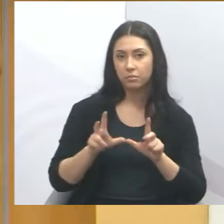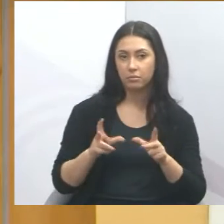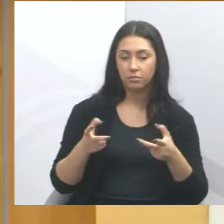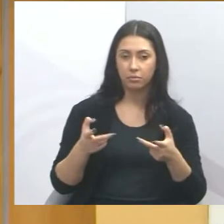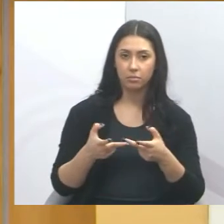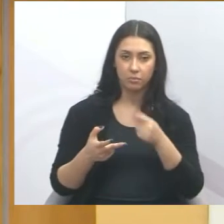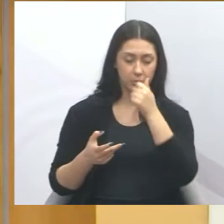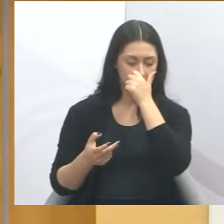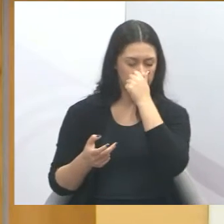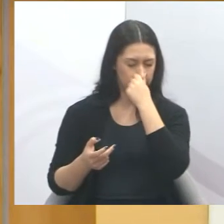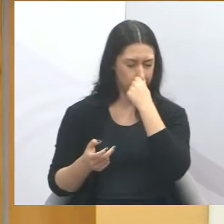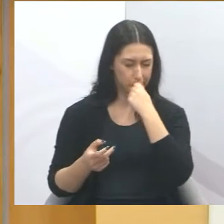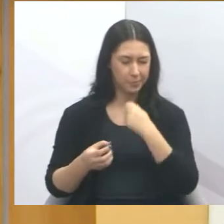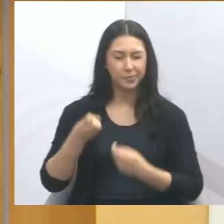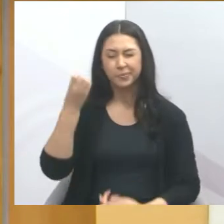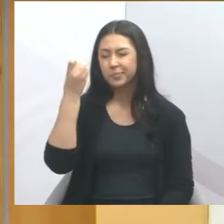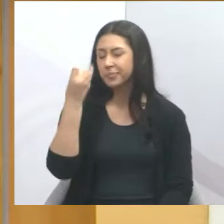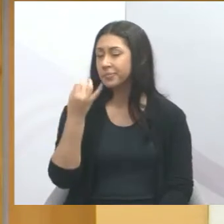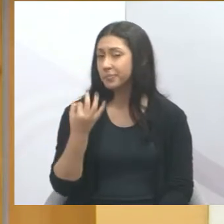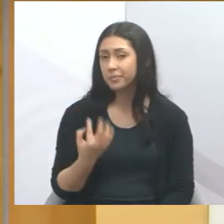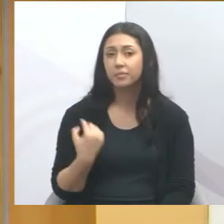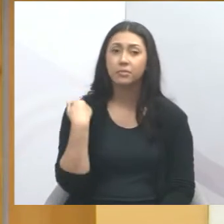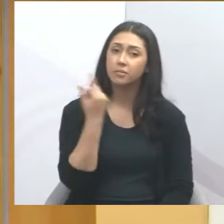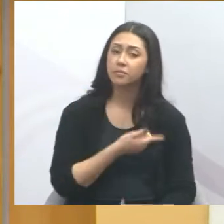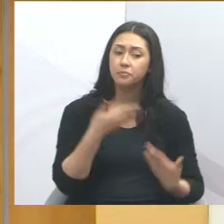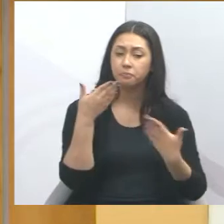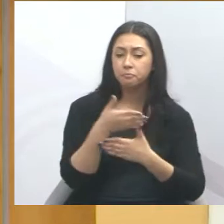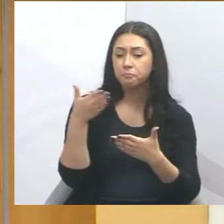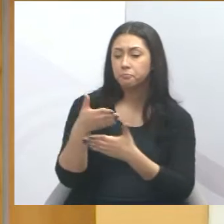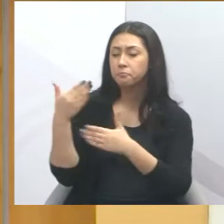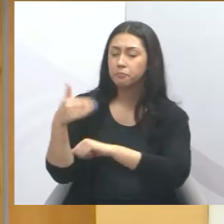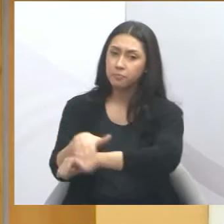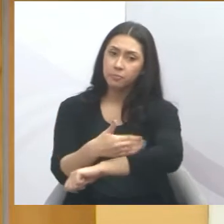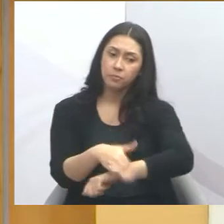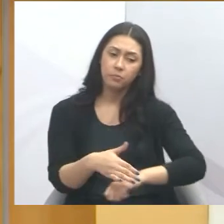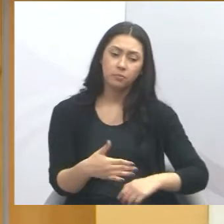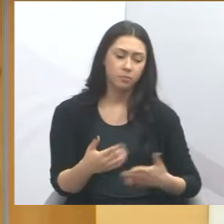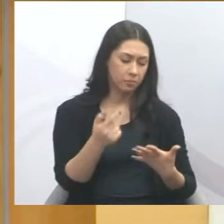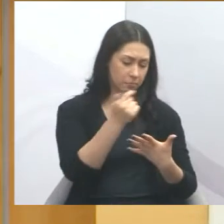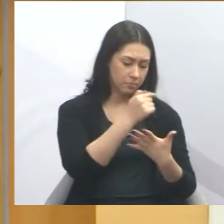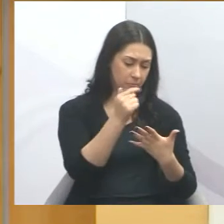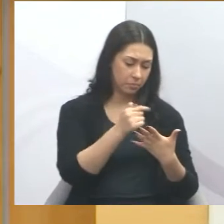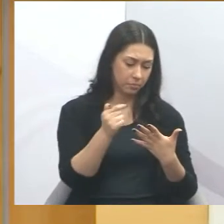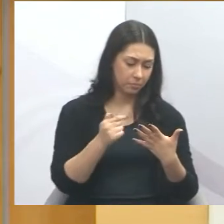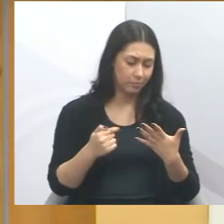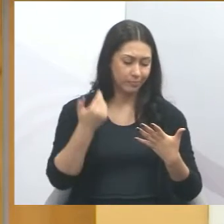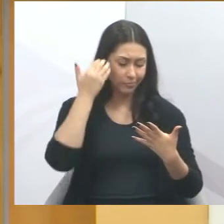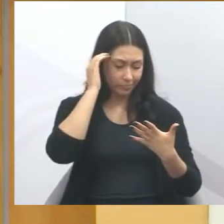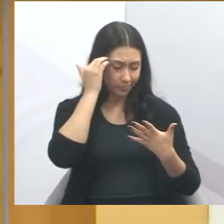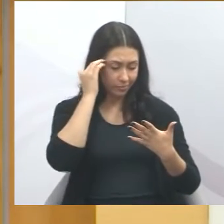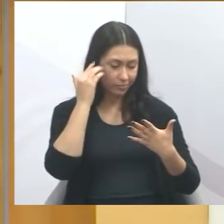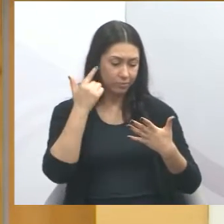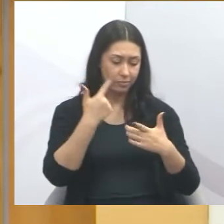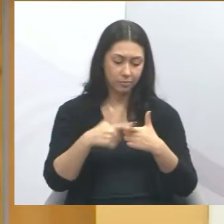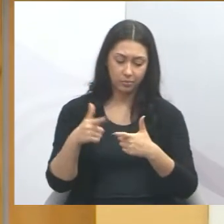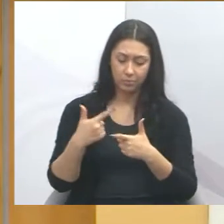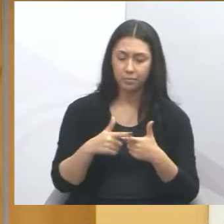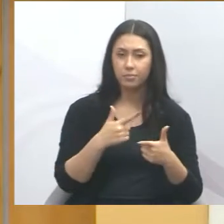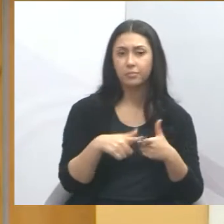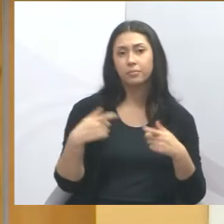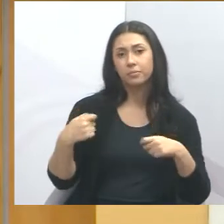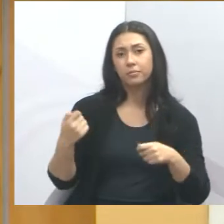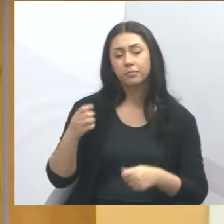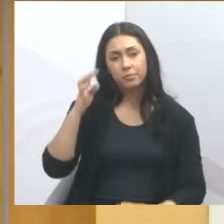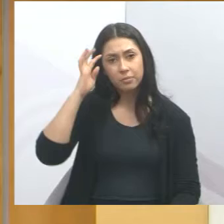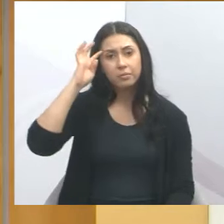Municipal. Quantas e quantas vezes a gente não sai nas ruas, traz alguma demanda, entende quais são os problemas maiores que estão